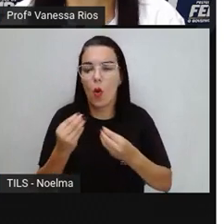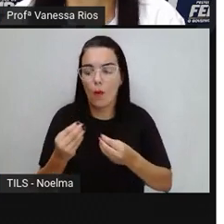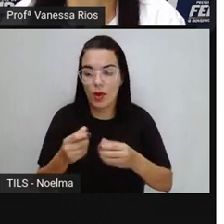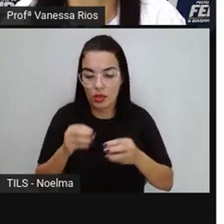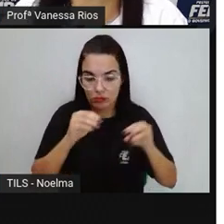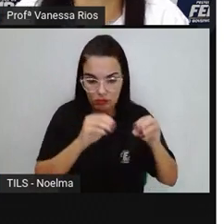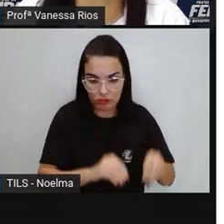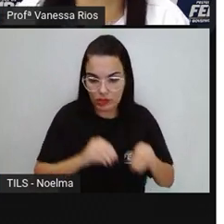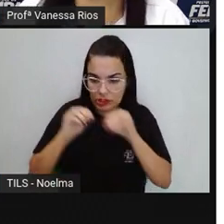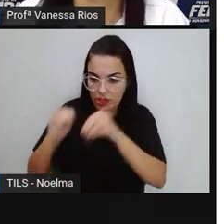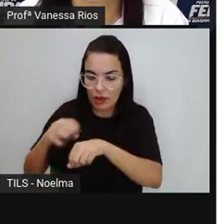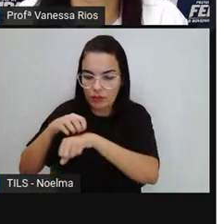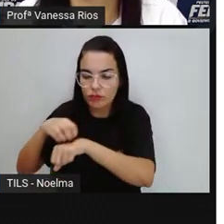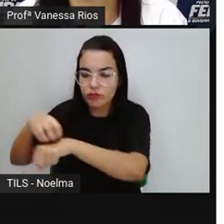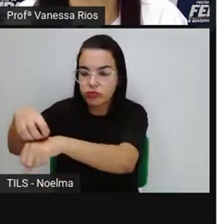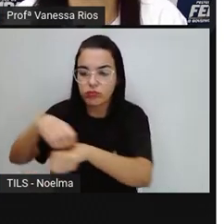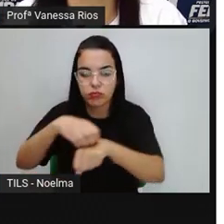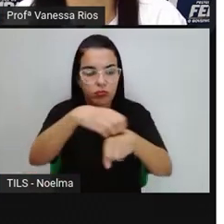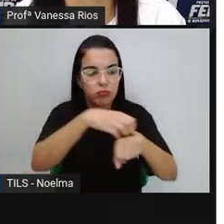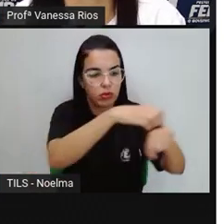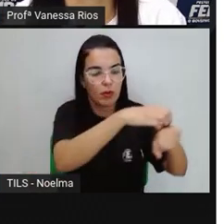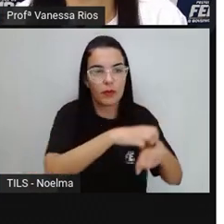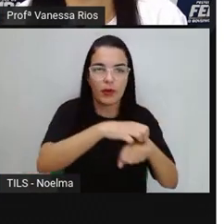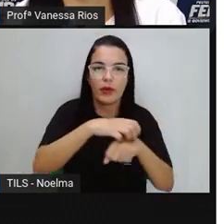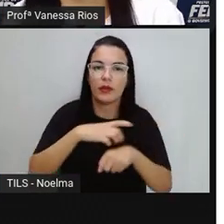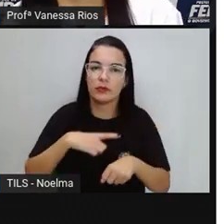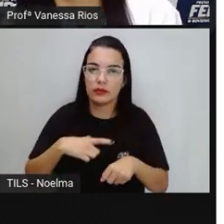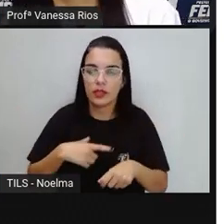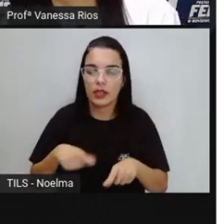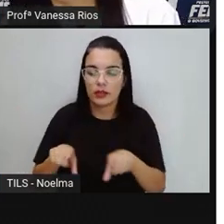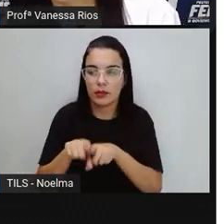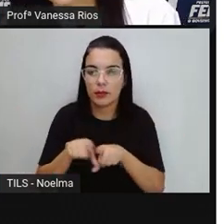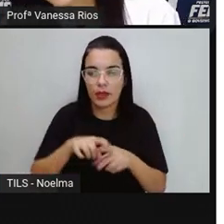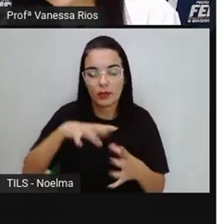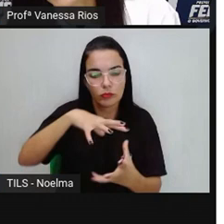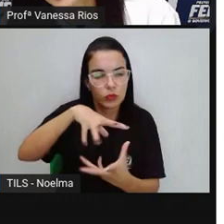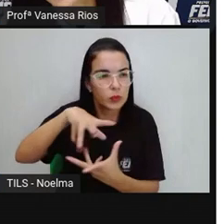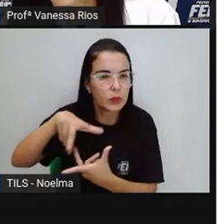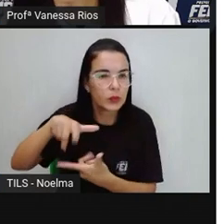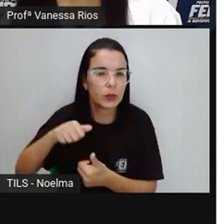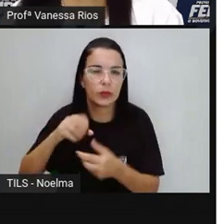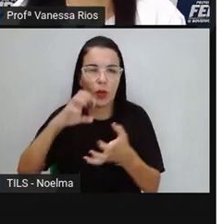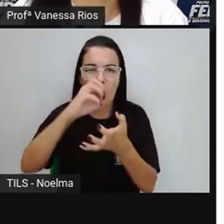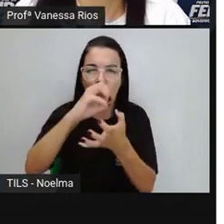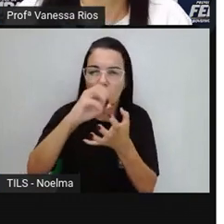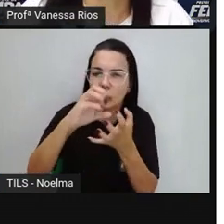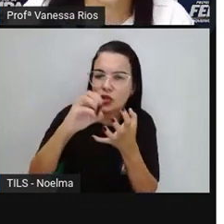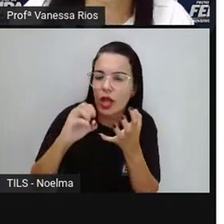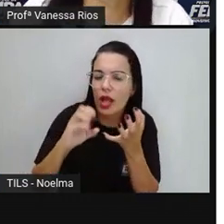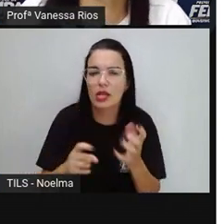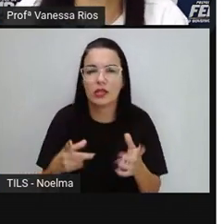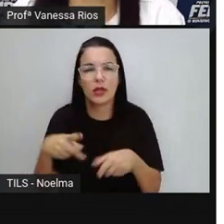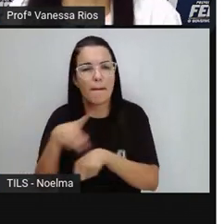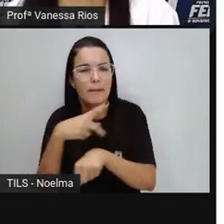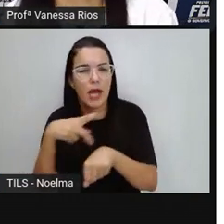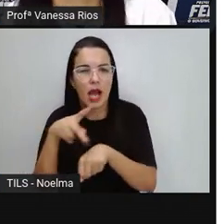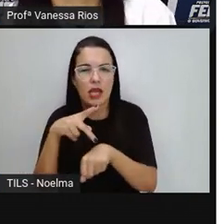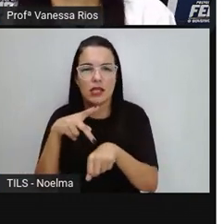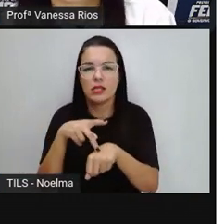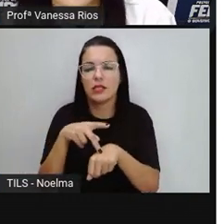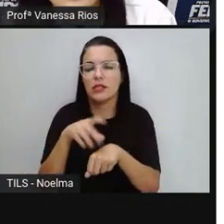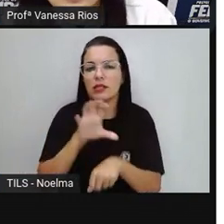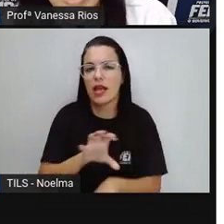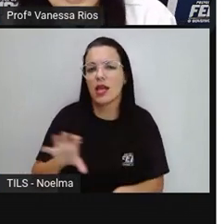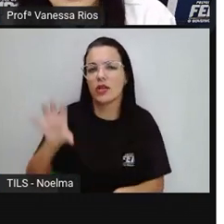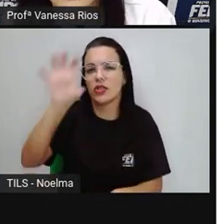compreendendo e observando nas imagens que a Pró mostrou, o espaço do mundo entre os continentes, dos países, das